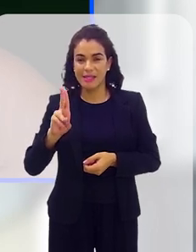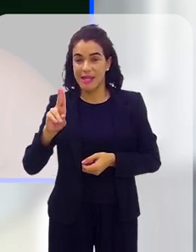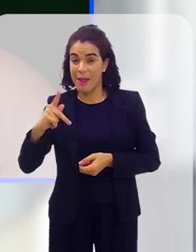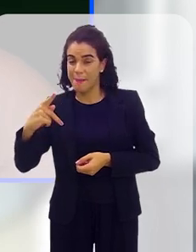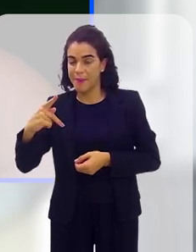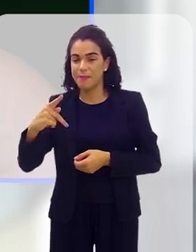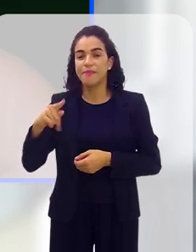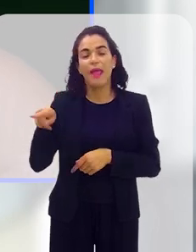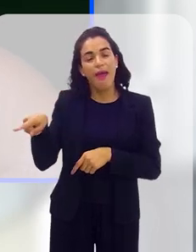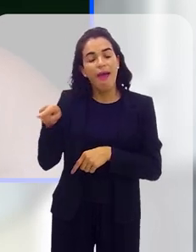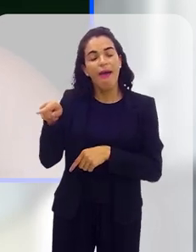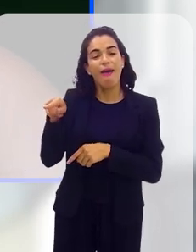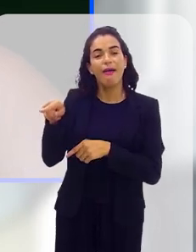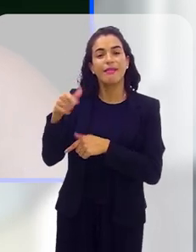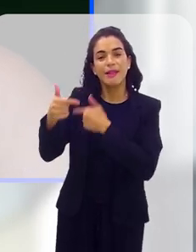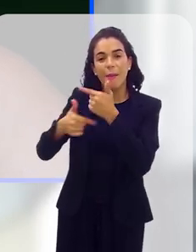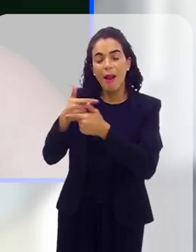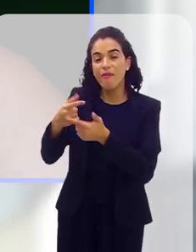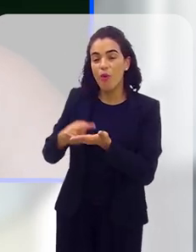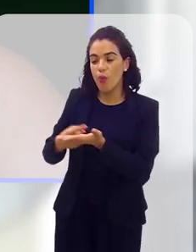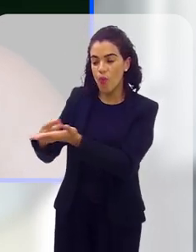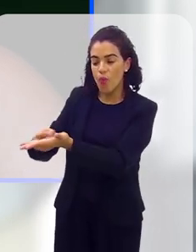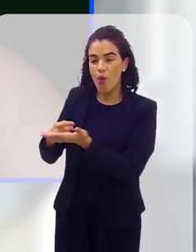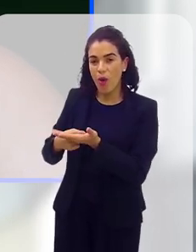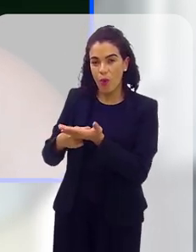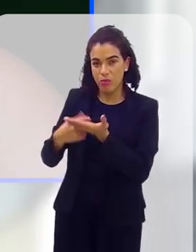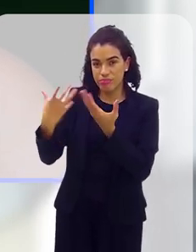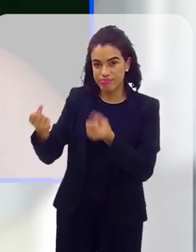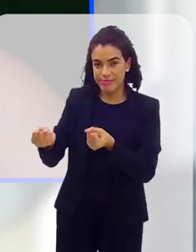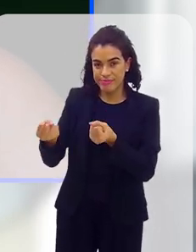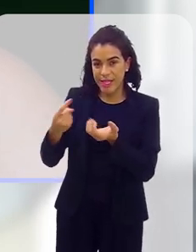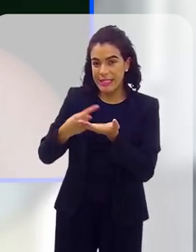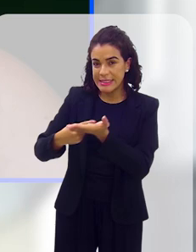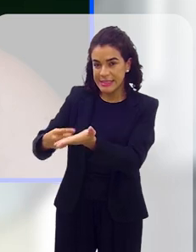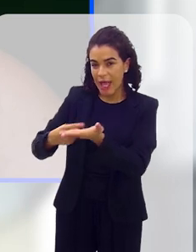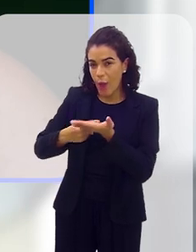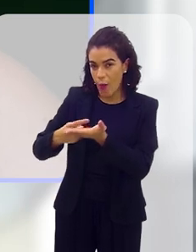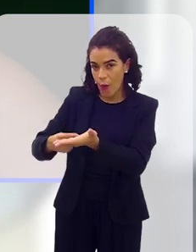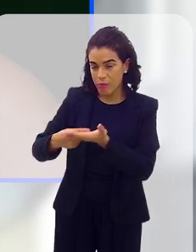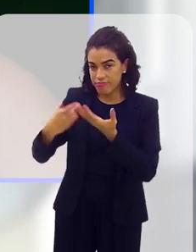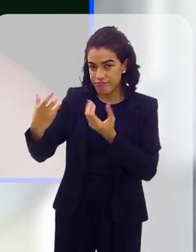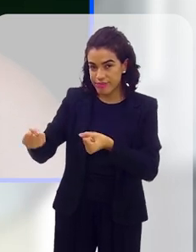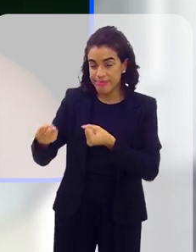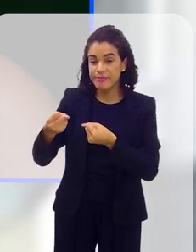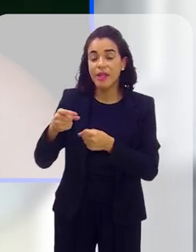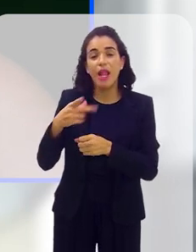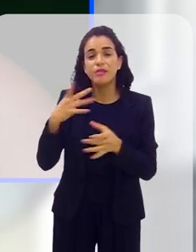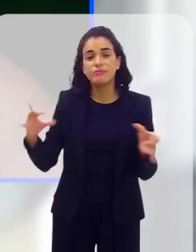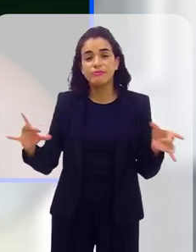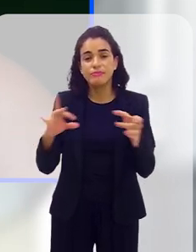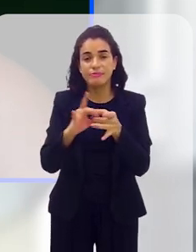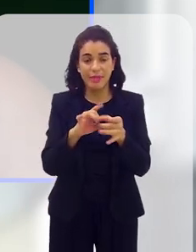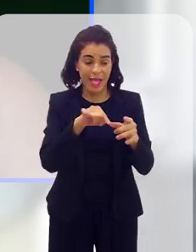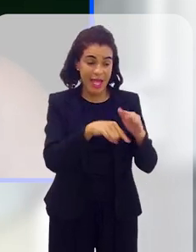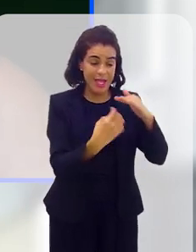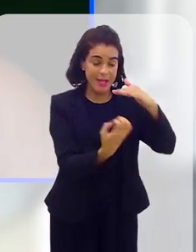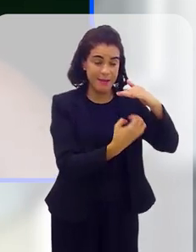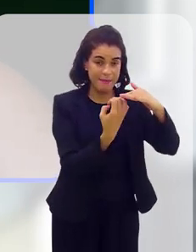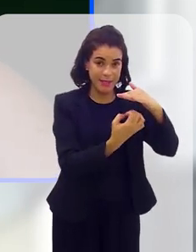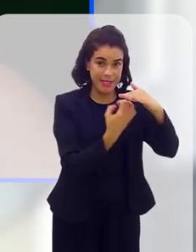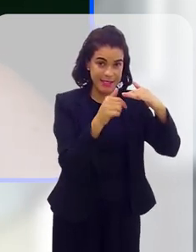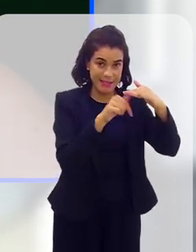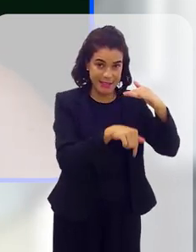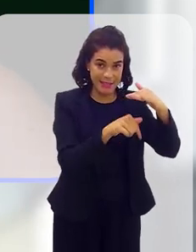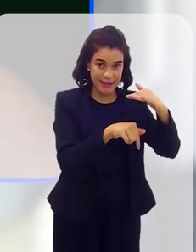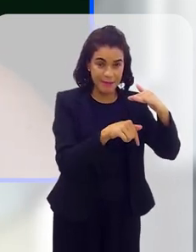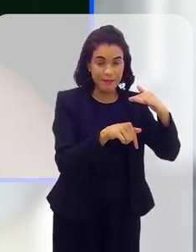essa empresa ela trabalhava com acordos, com tratativas de acordo, então eles conectavam